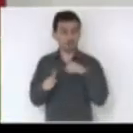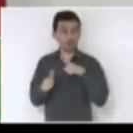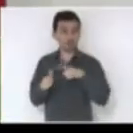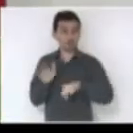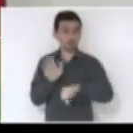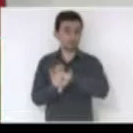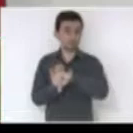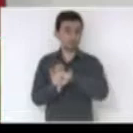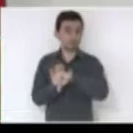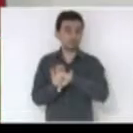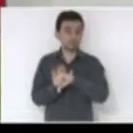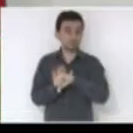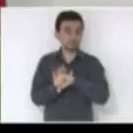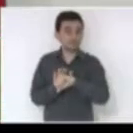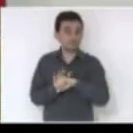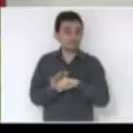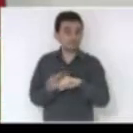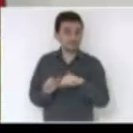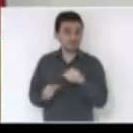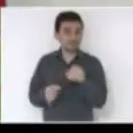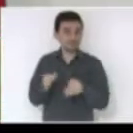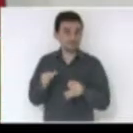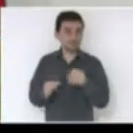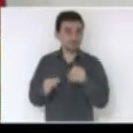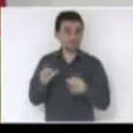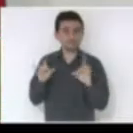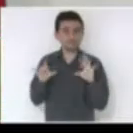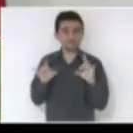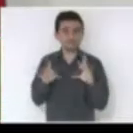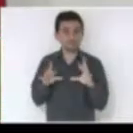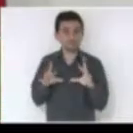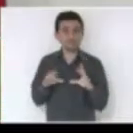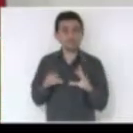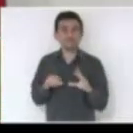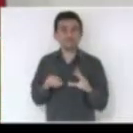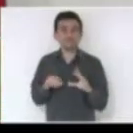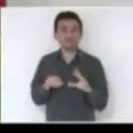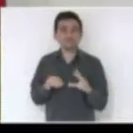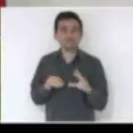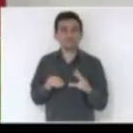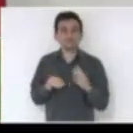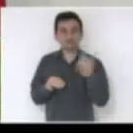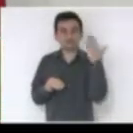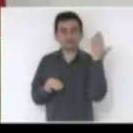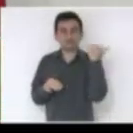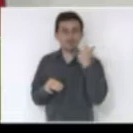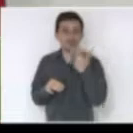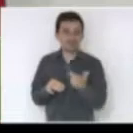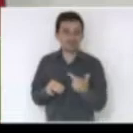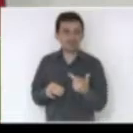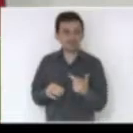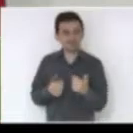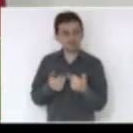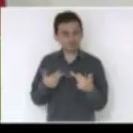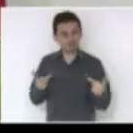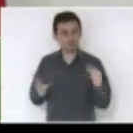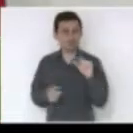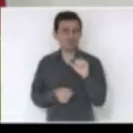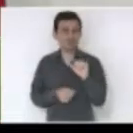dos juizados especiais. Antigamente, se falavam pequenas causas.